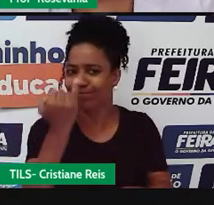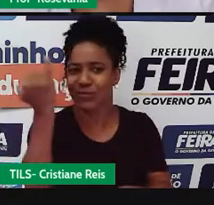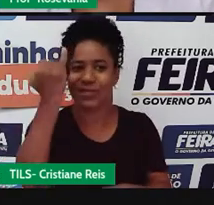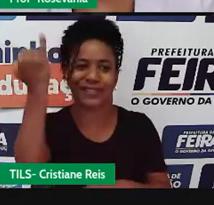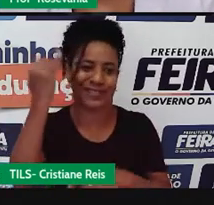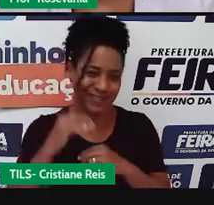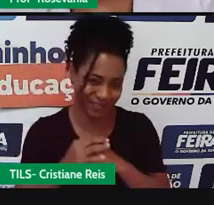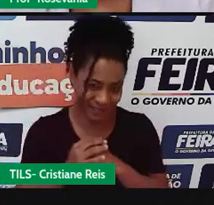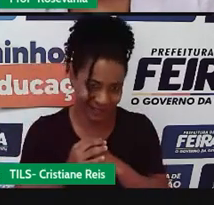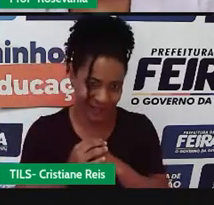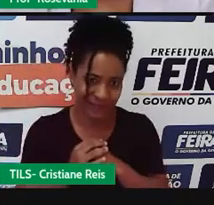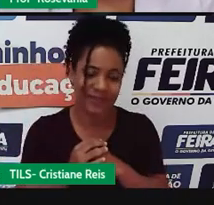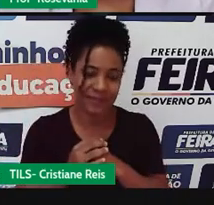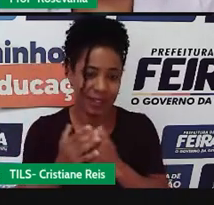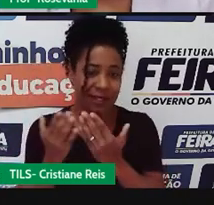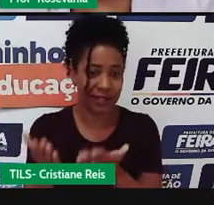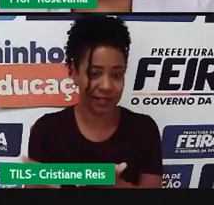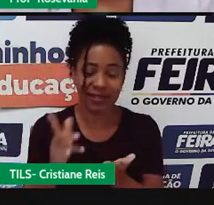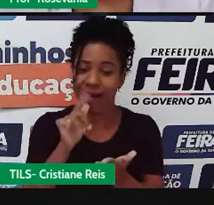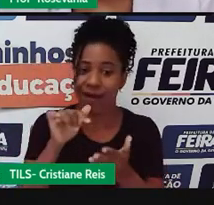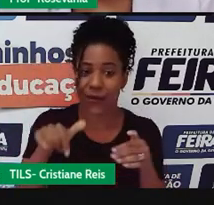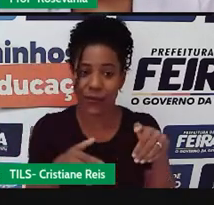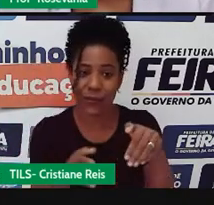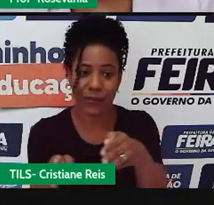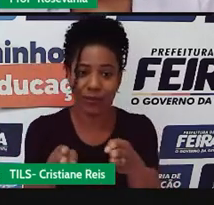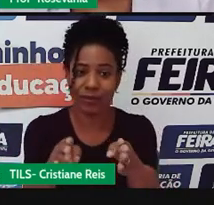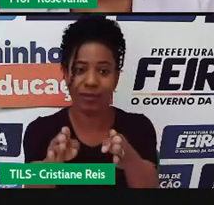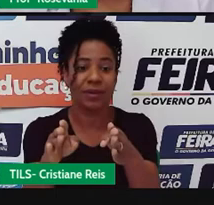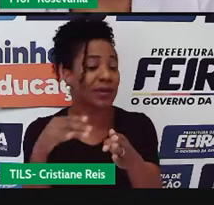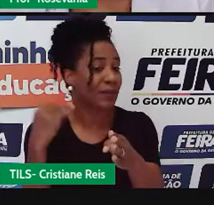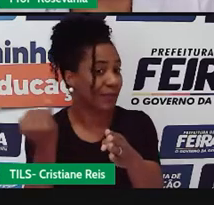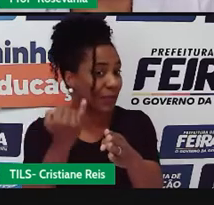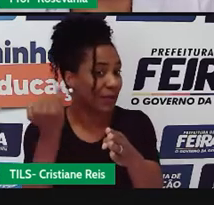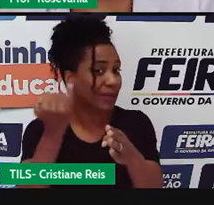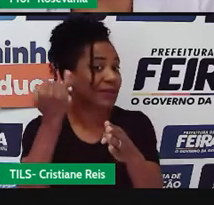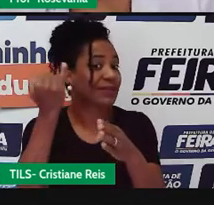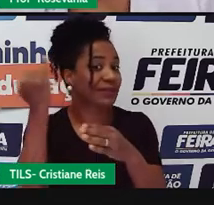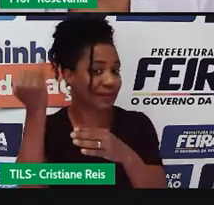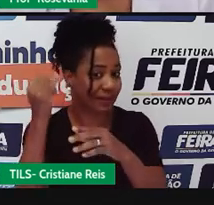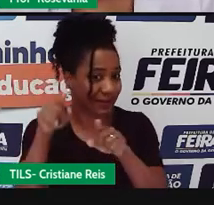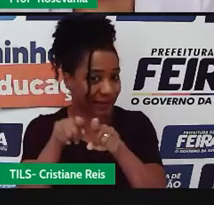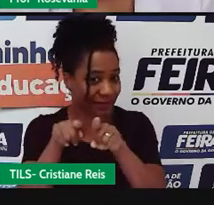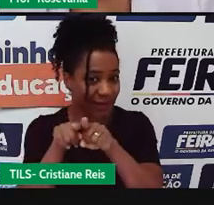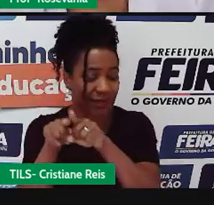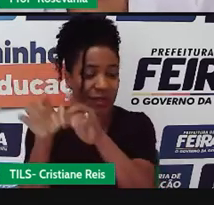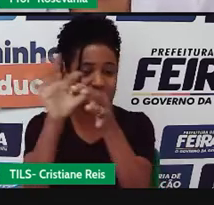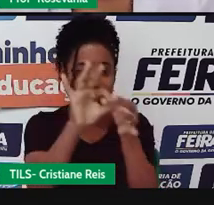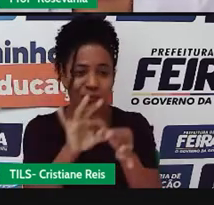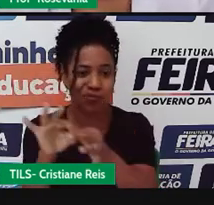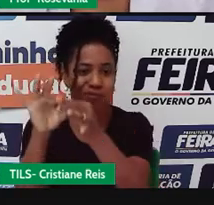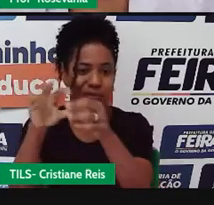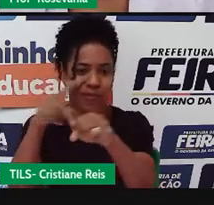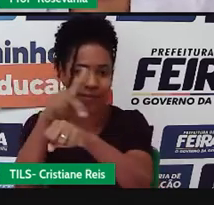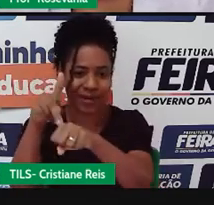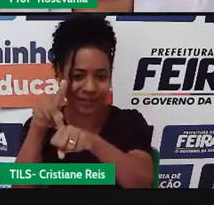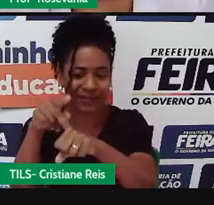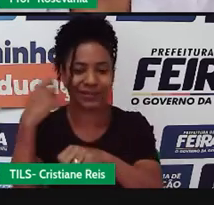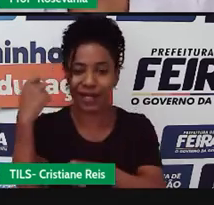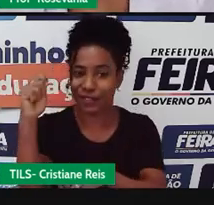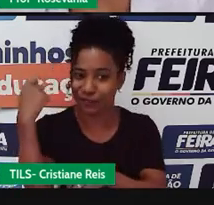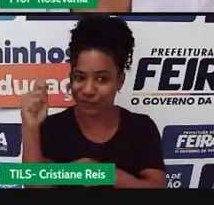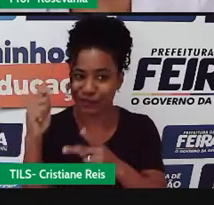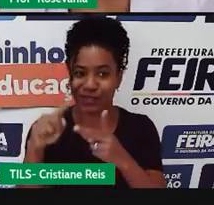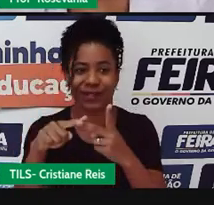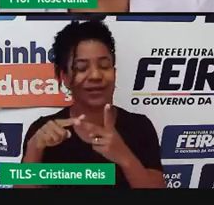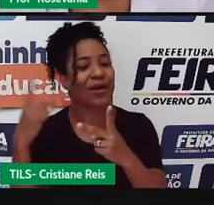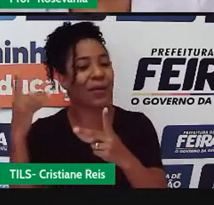do Rio, ela passa a ter um fator preponderante até de união, né, entre esses países, Argentina, Bolívia,